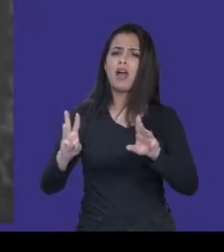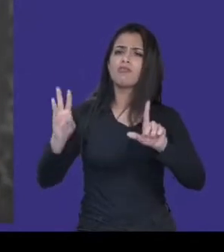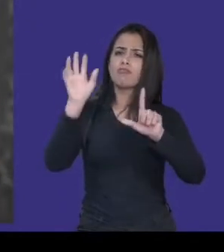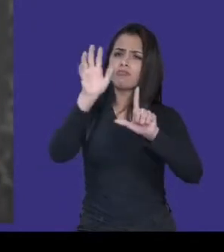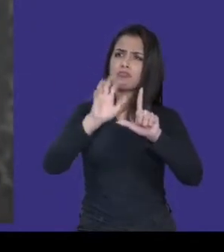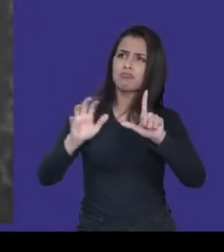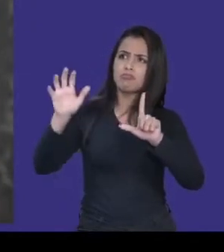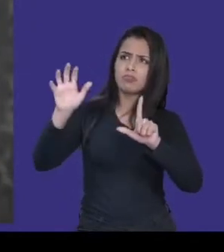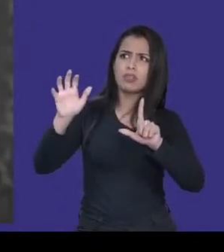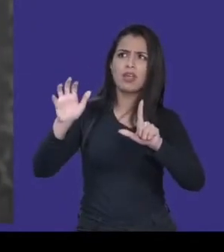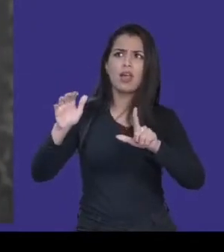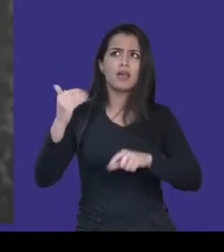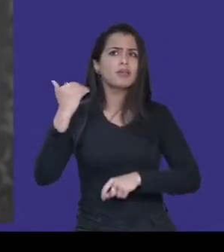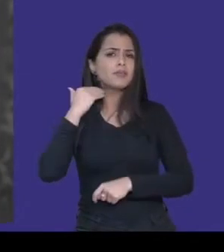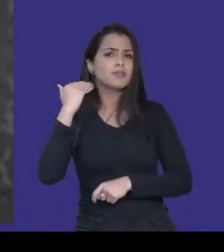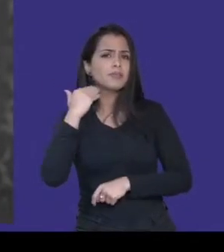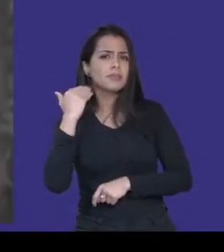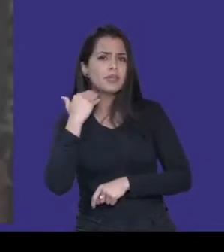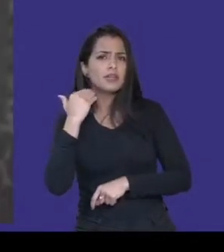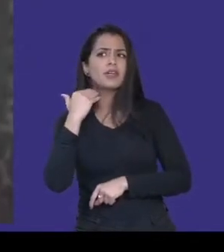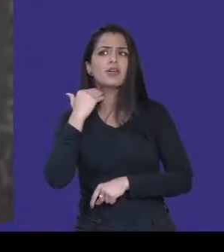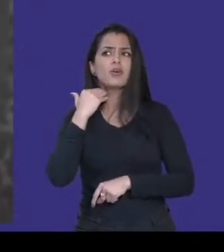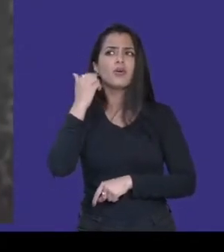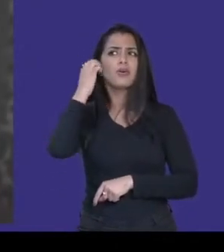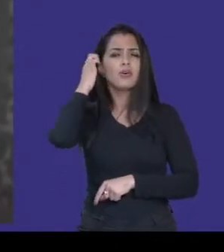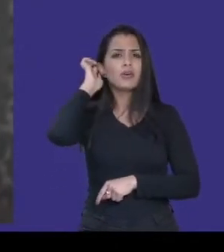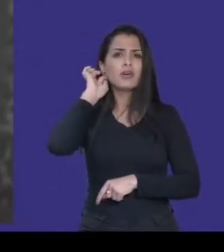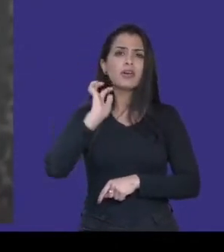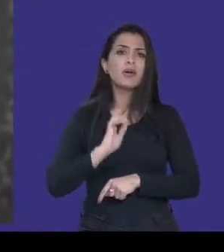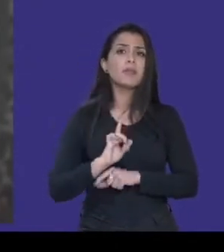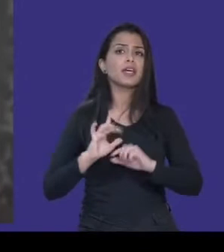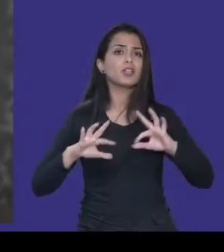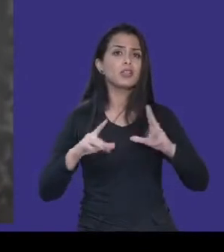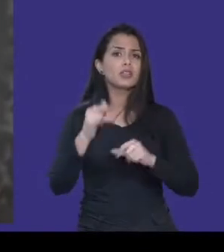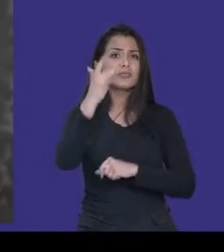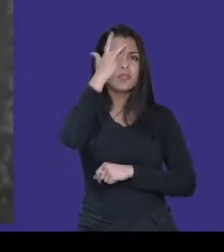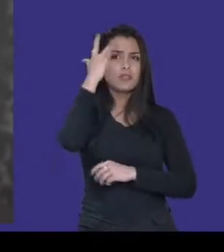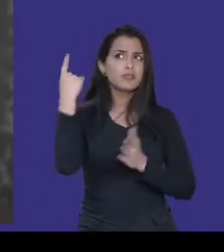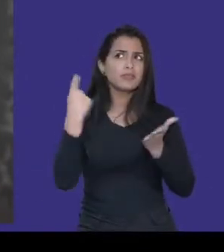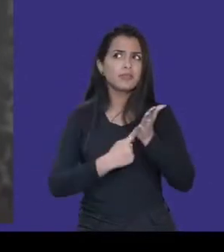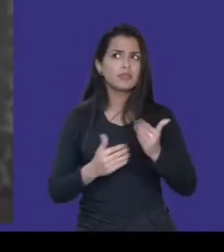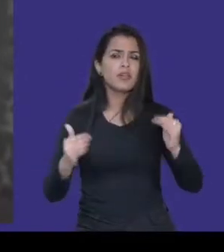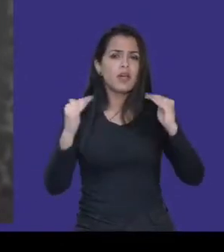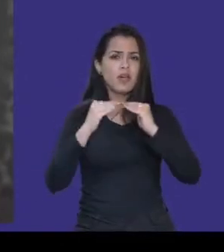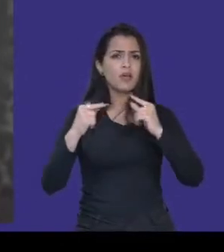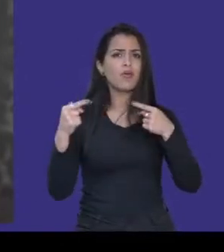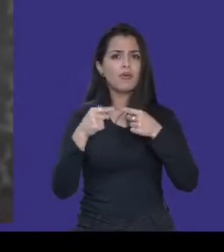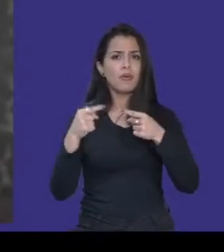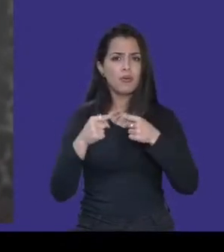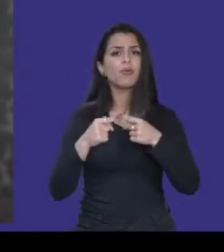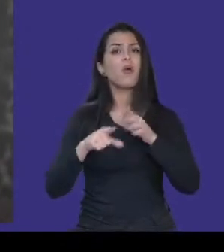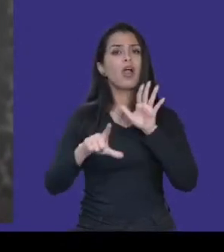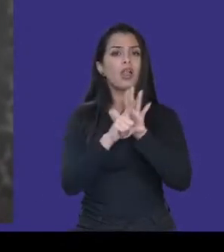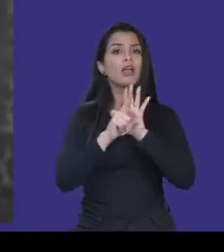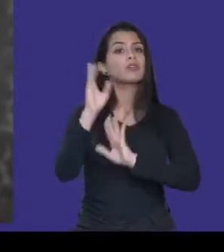bancos. Cobrem para que estejam todos de acordo com a lei brasileira de inclusão. Porque a partir do momento que a gente tem esse